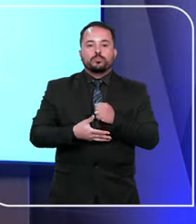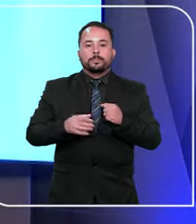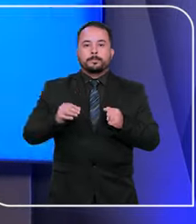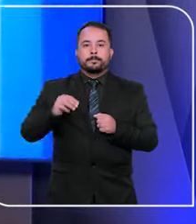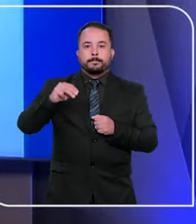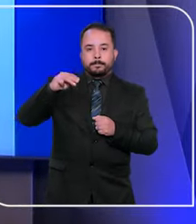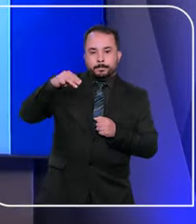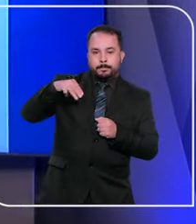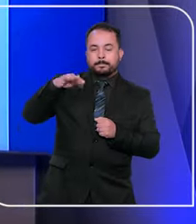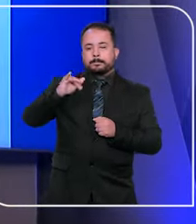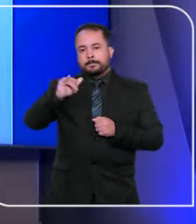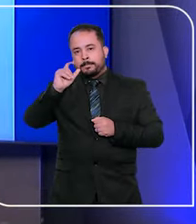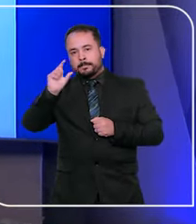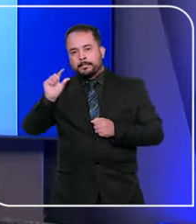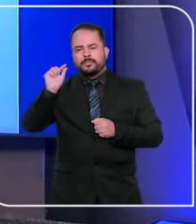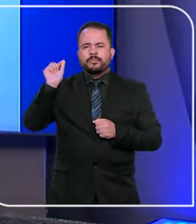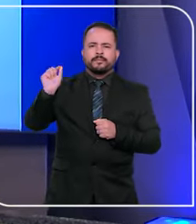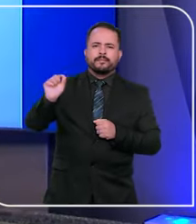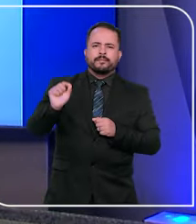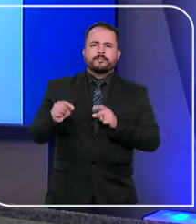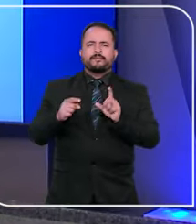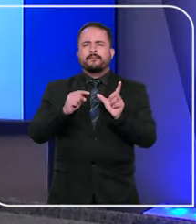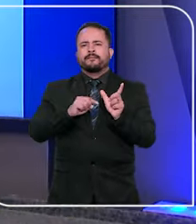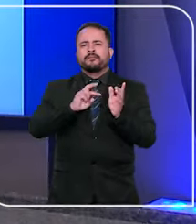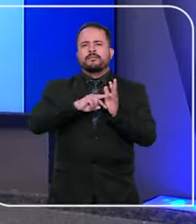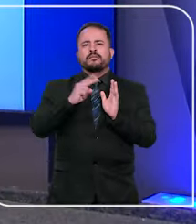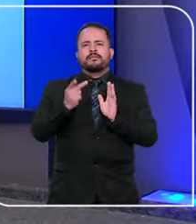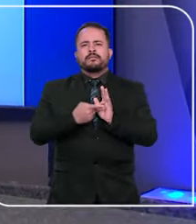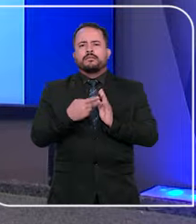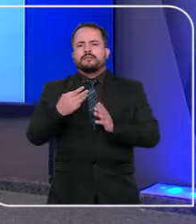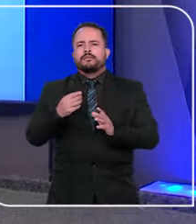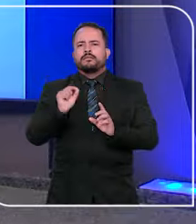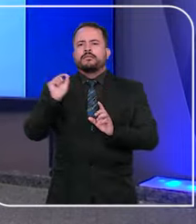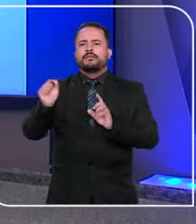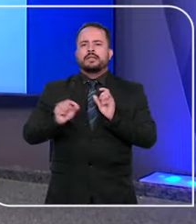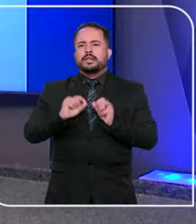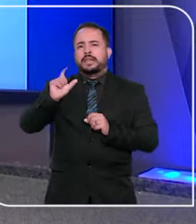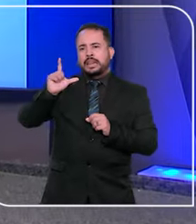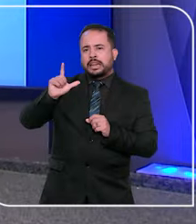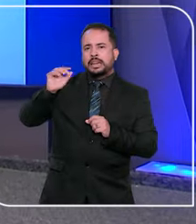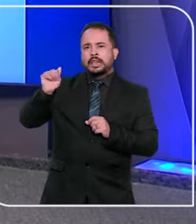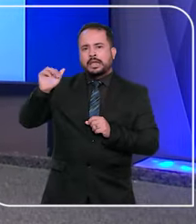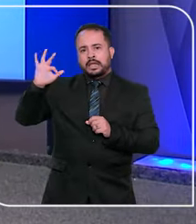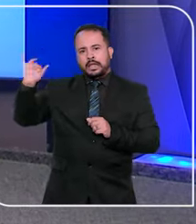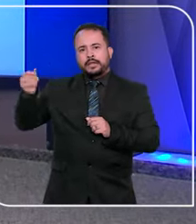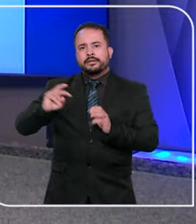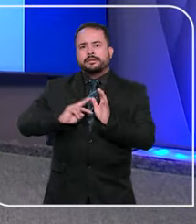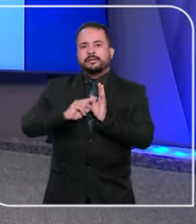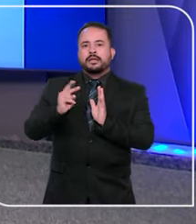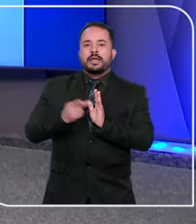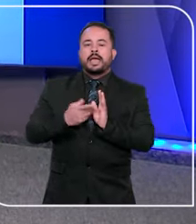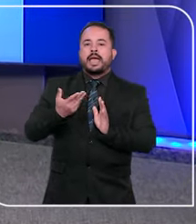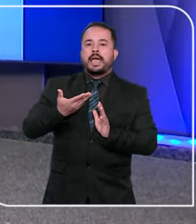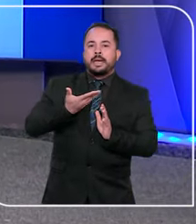amicus curi. Amicus curi é uma expressão que vem do latim e significa amigo da